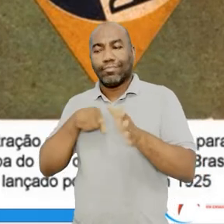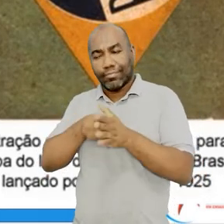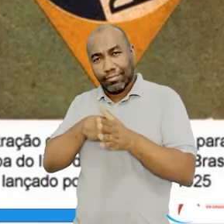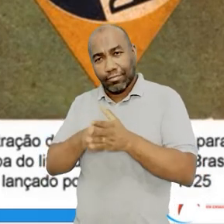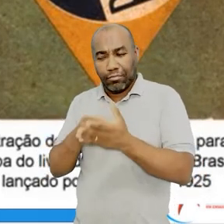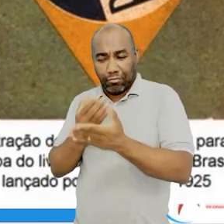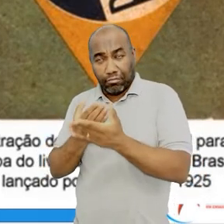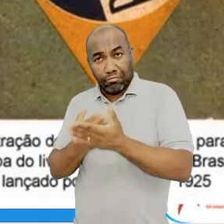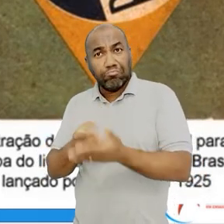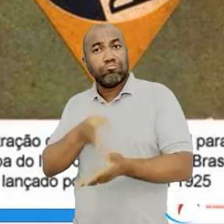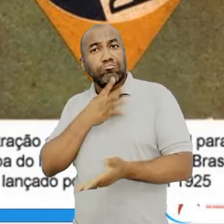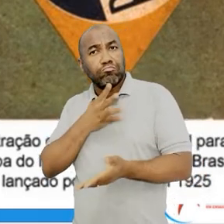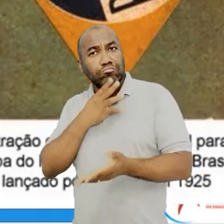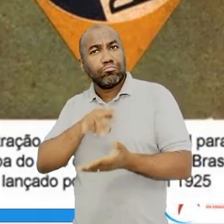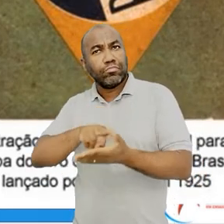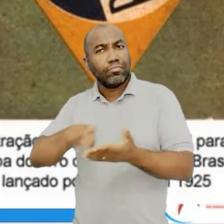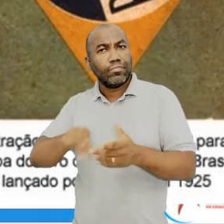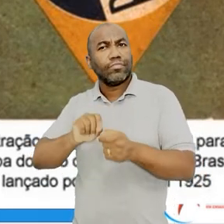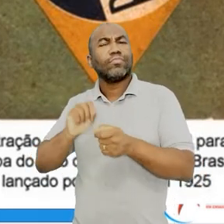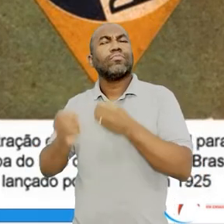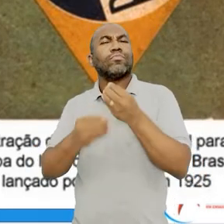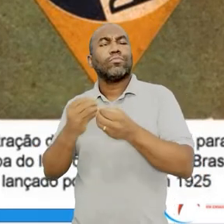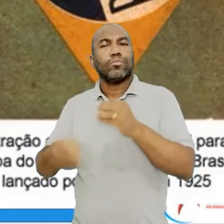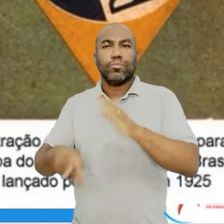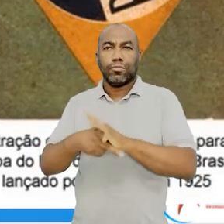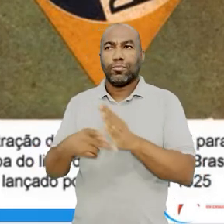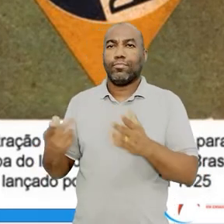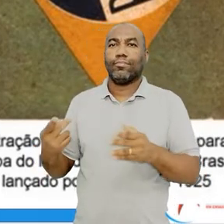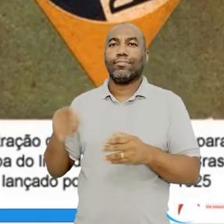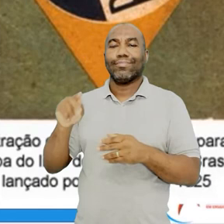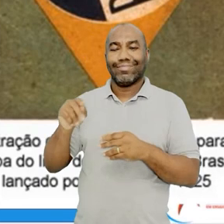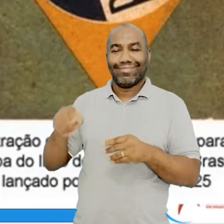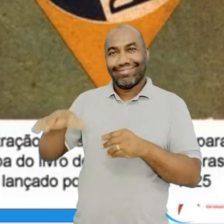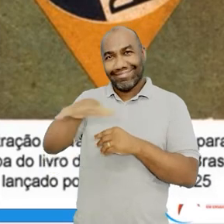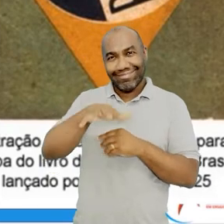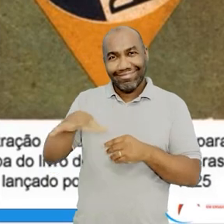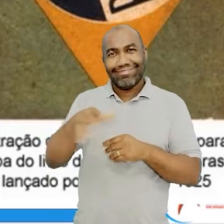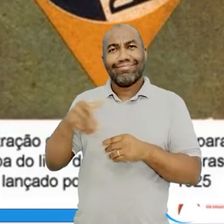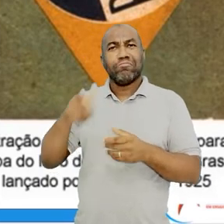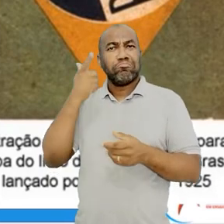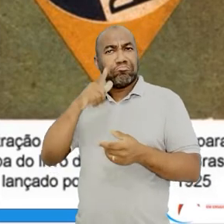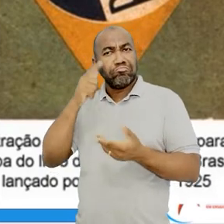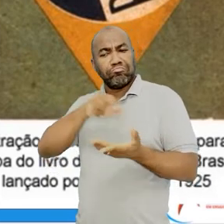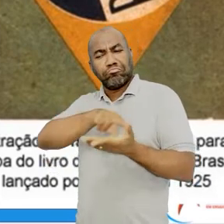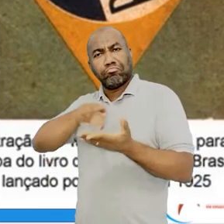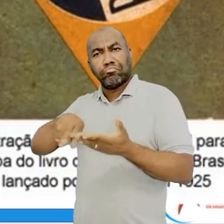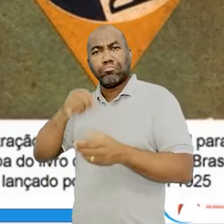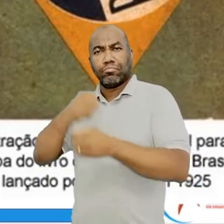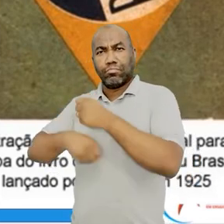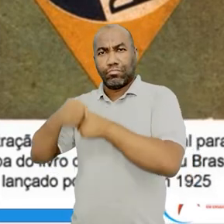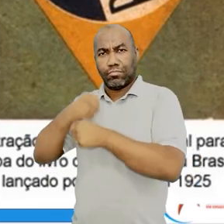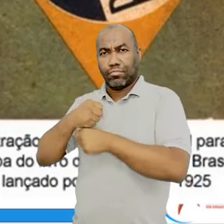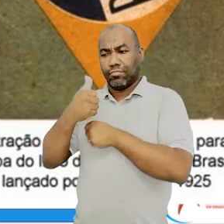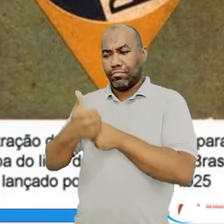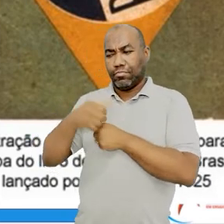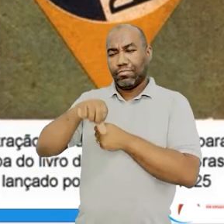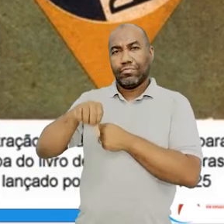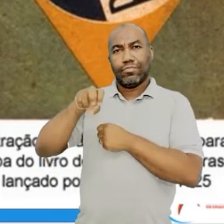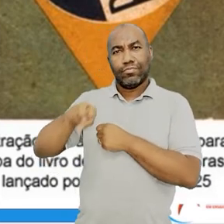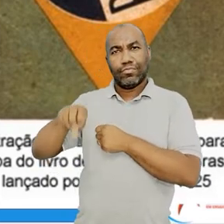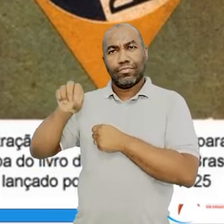Brasil. Até a capa, ela foi feita pela Tercila do Amaral, certo? E lançada por Oswaldo de Andrade em 1925.